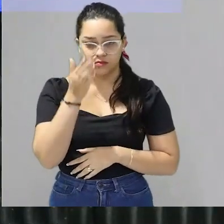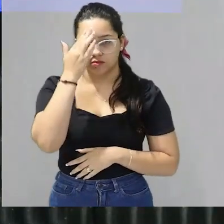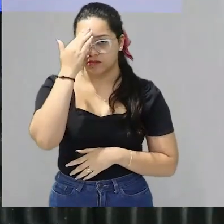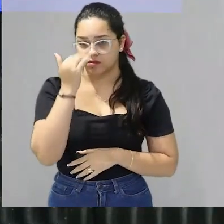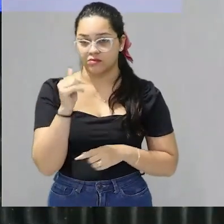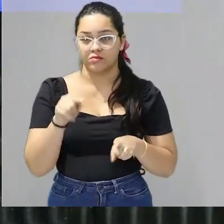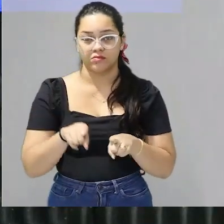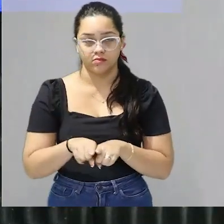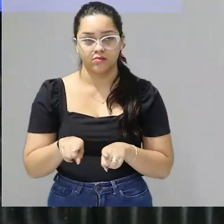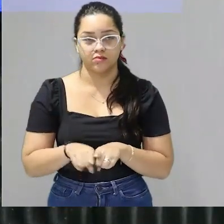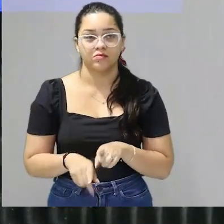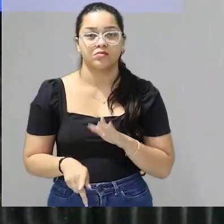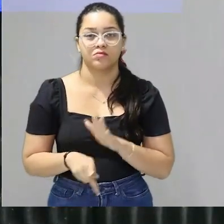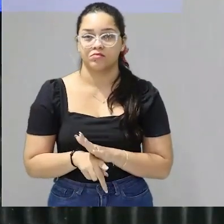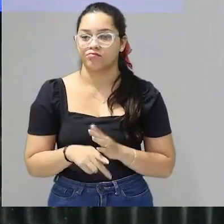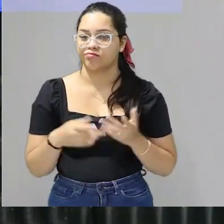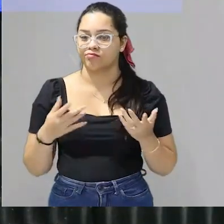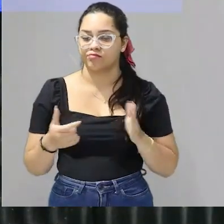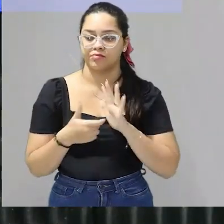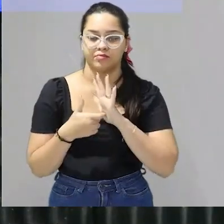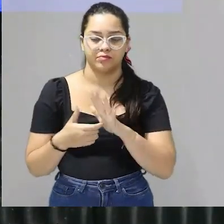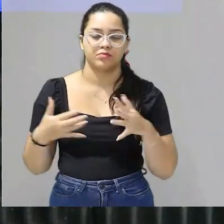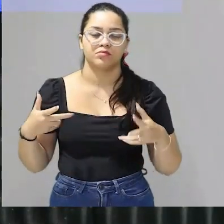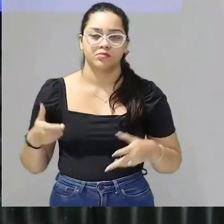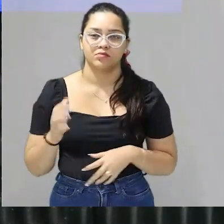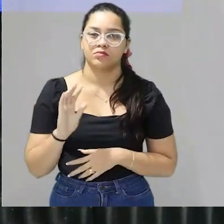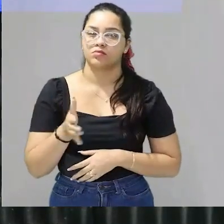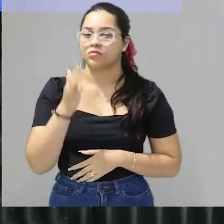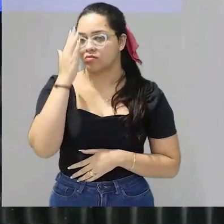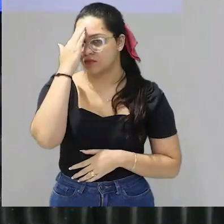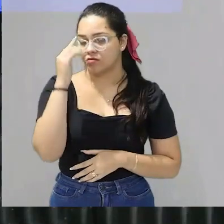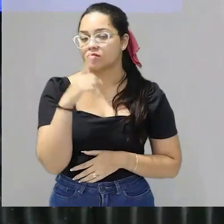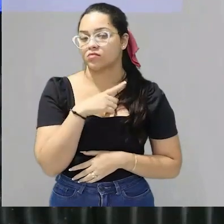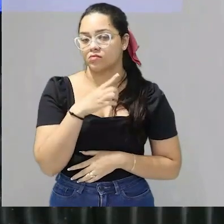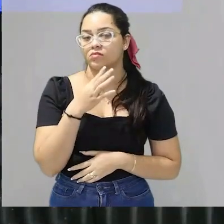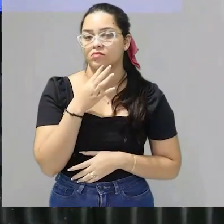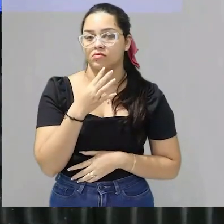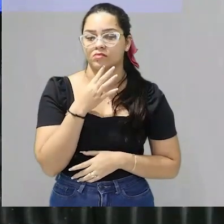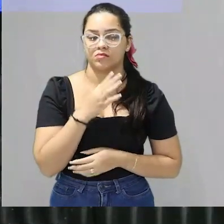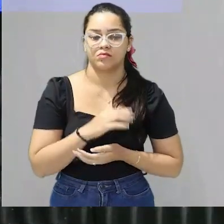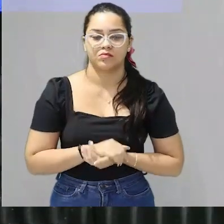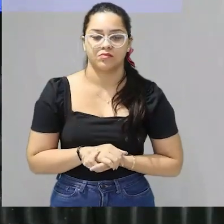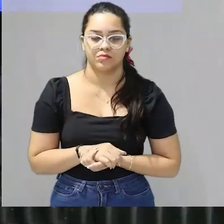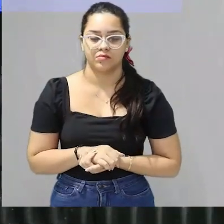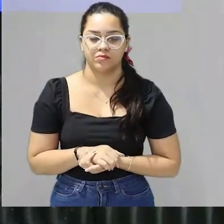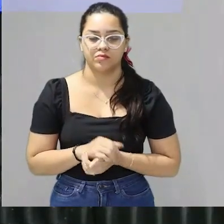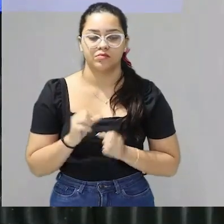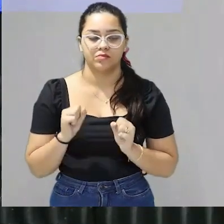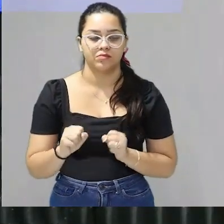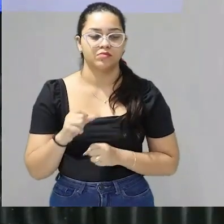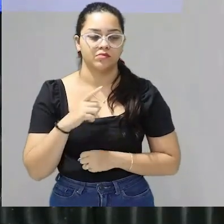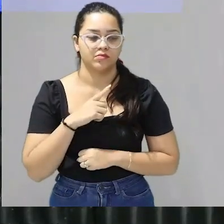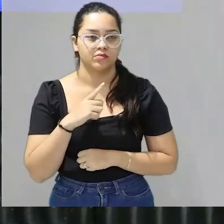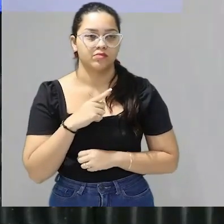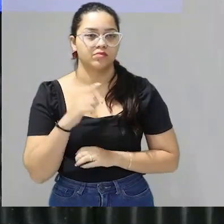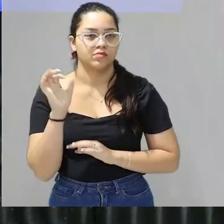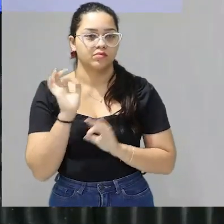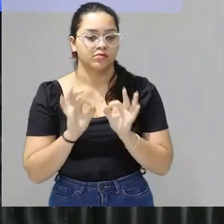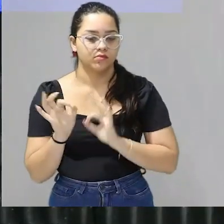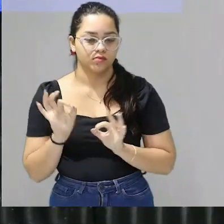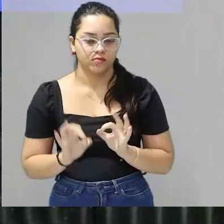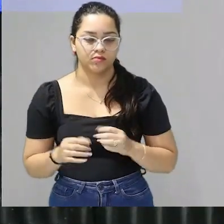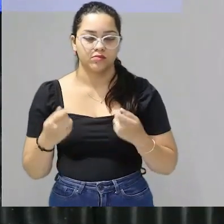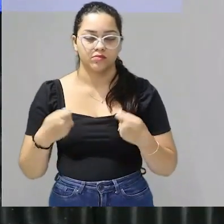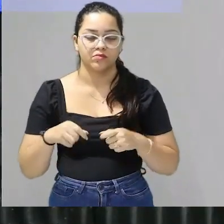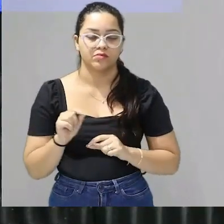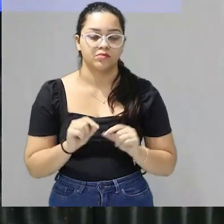algo que está na cara que é todo mundo já tem conhecimento sobre aquilo para que uma tese seja bem elaborada é